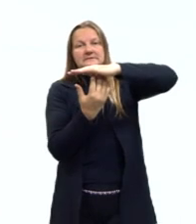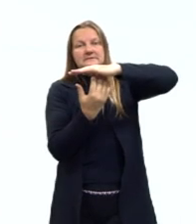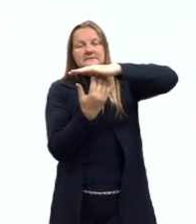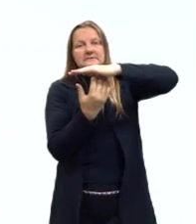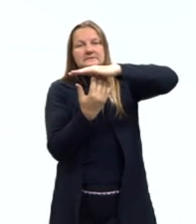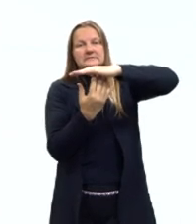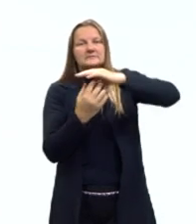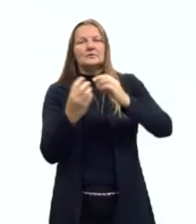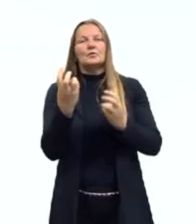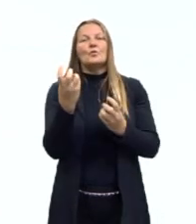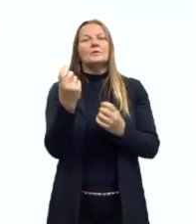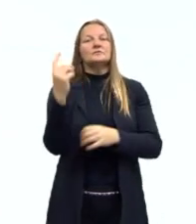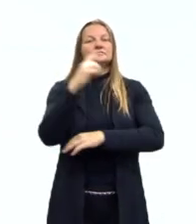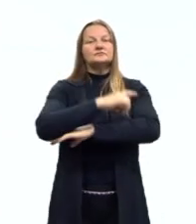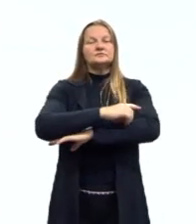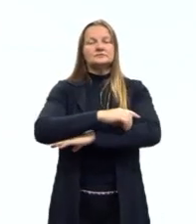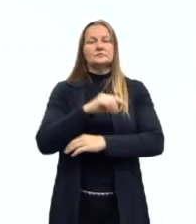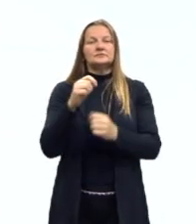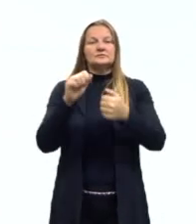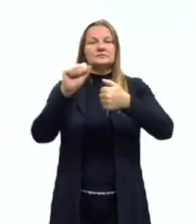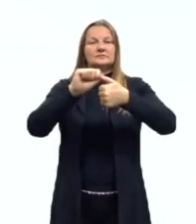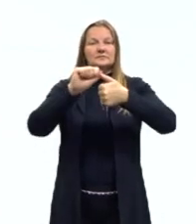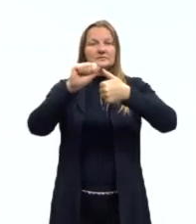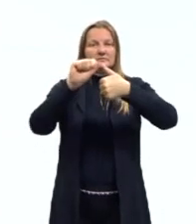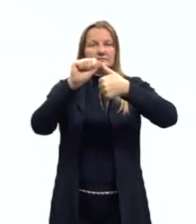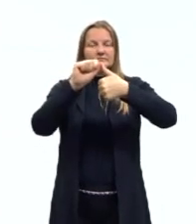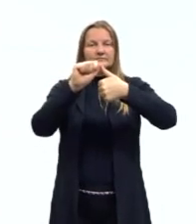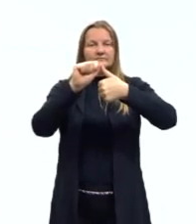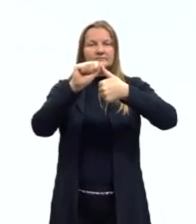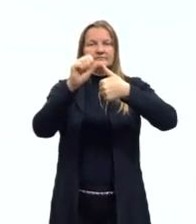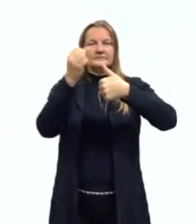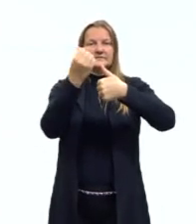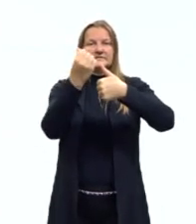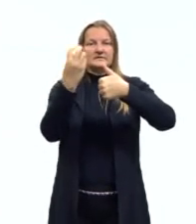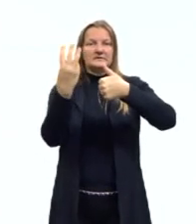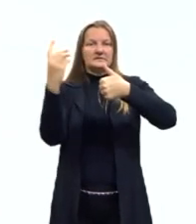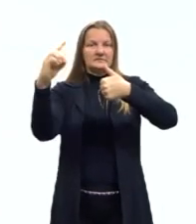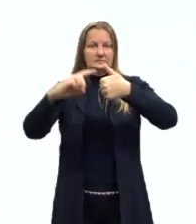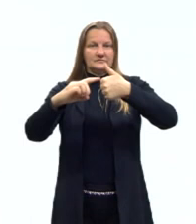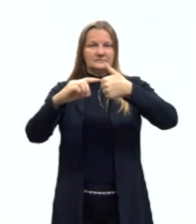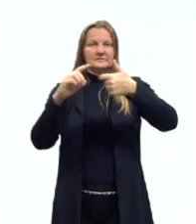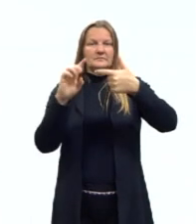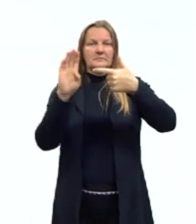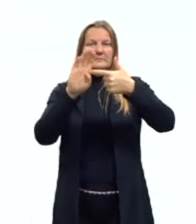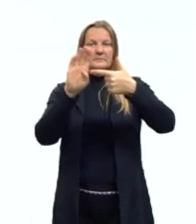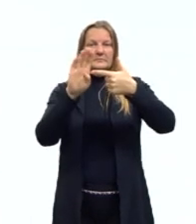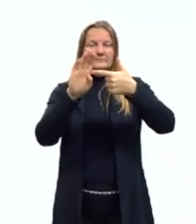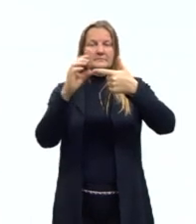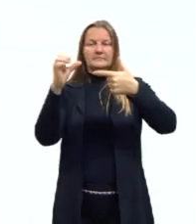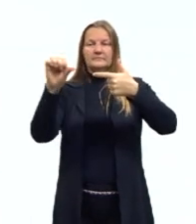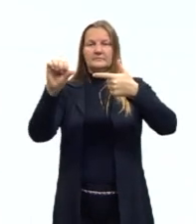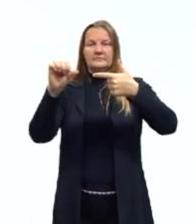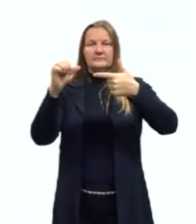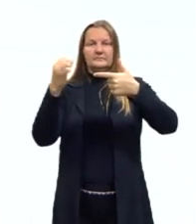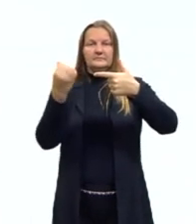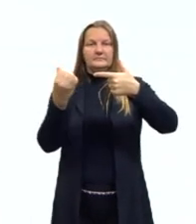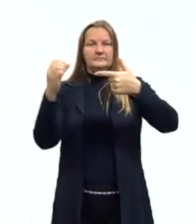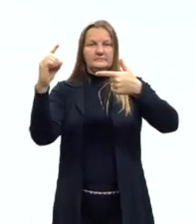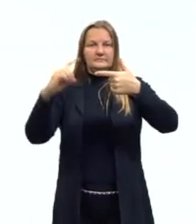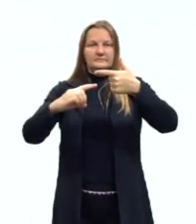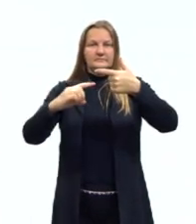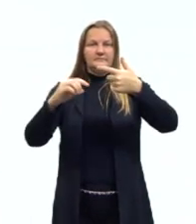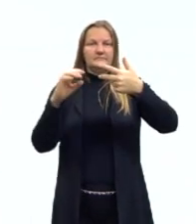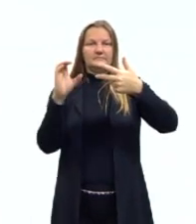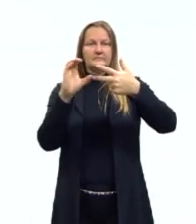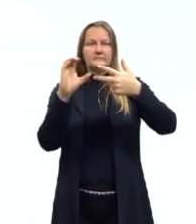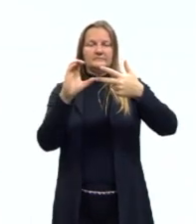máxima? Alternativa letra A, 63 dias, letra B, 96 dias,